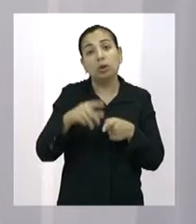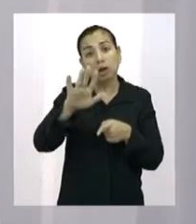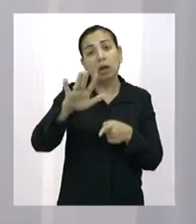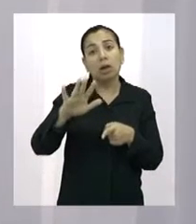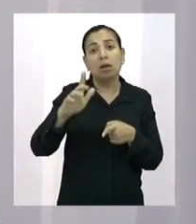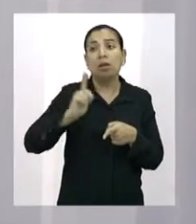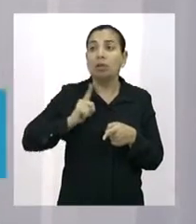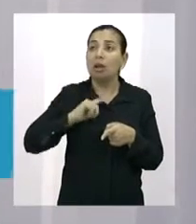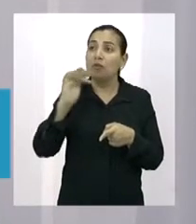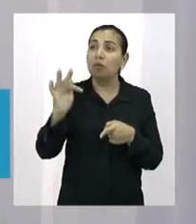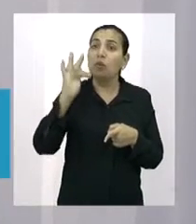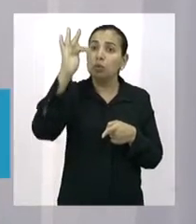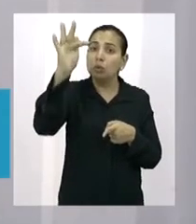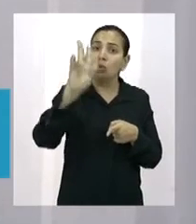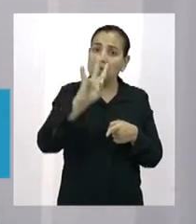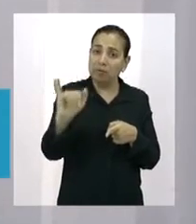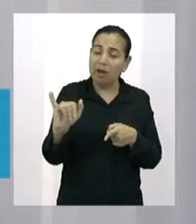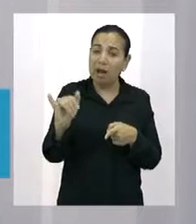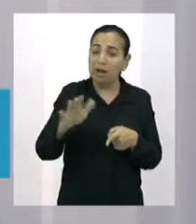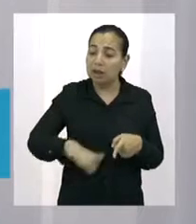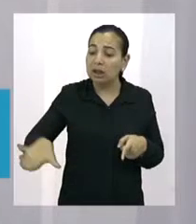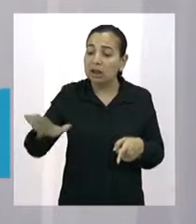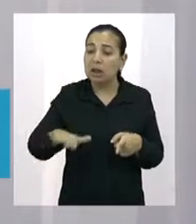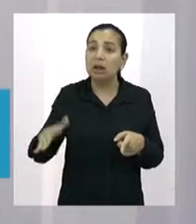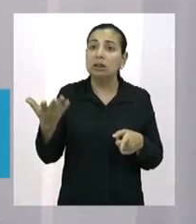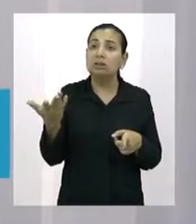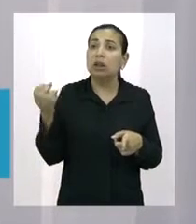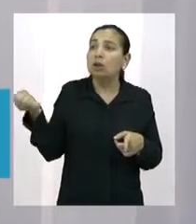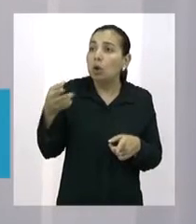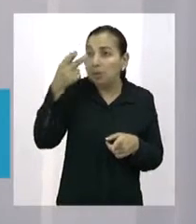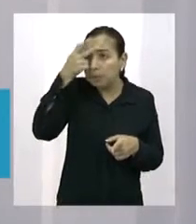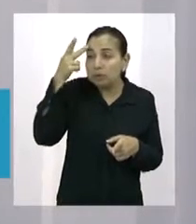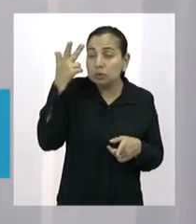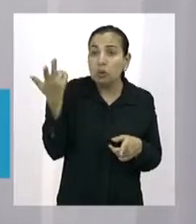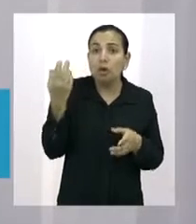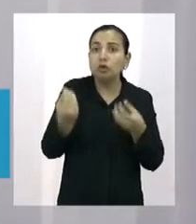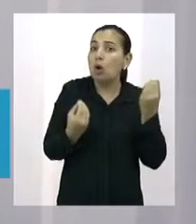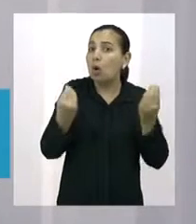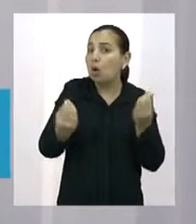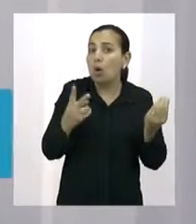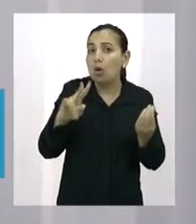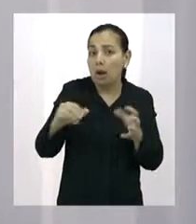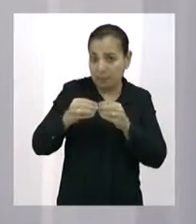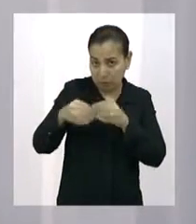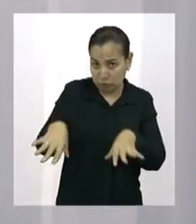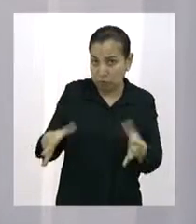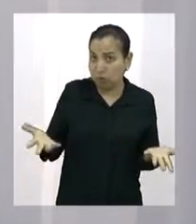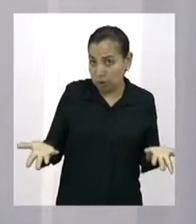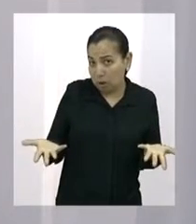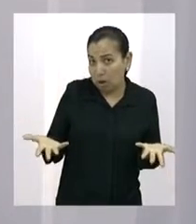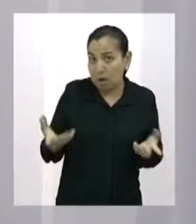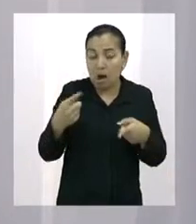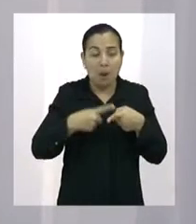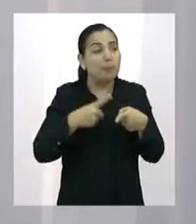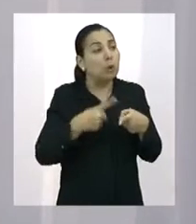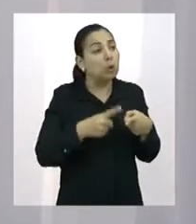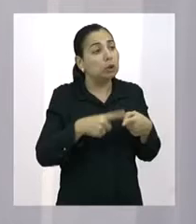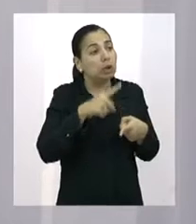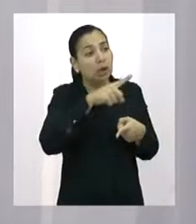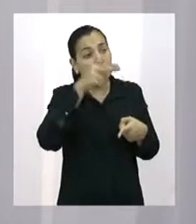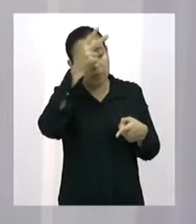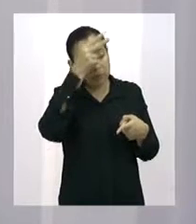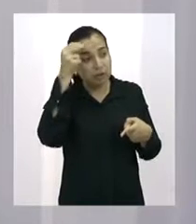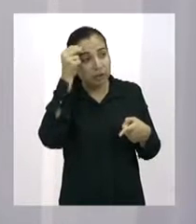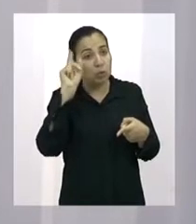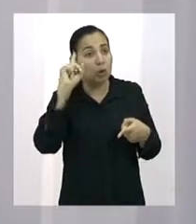penalizadas por uma atitude do chefe do poder executivo que não se preocupou